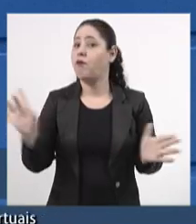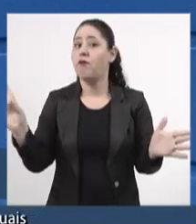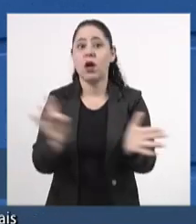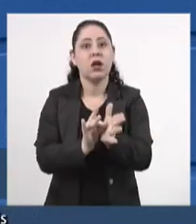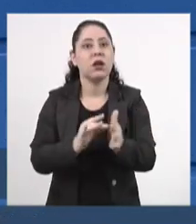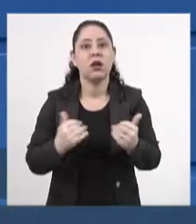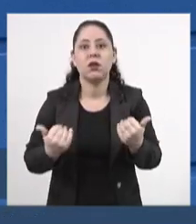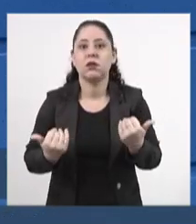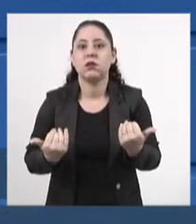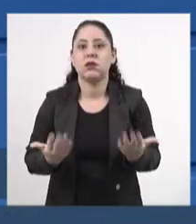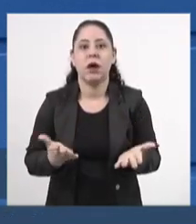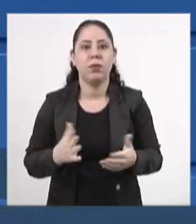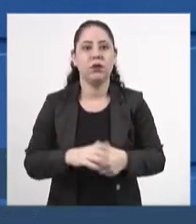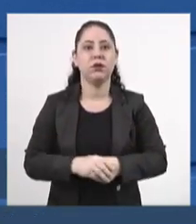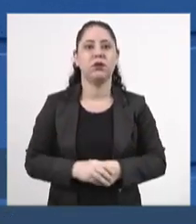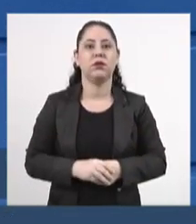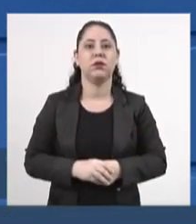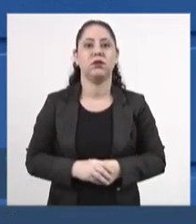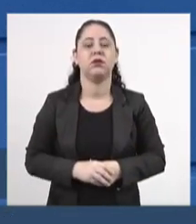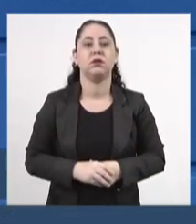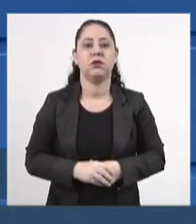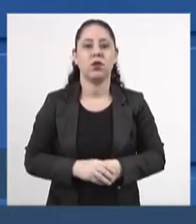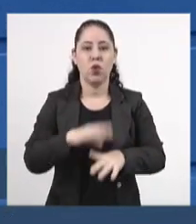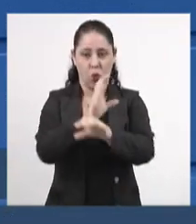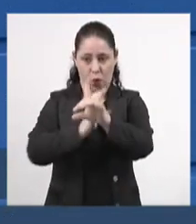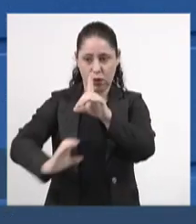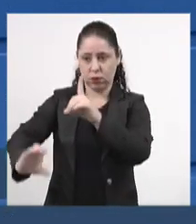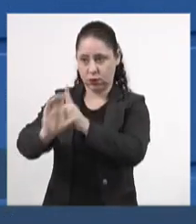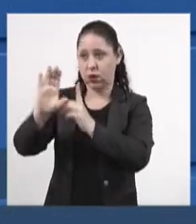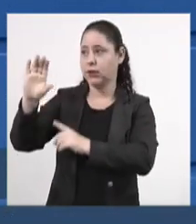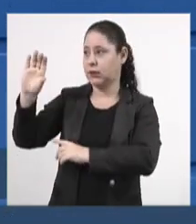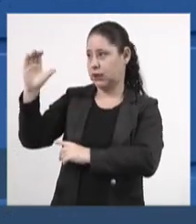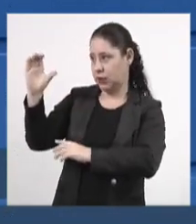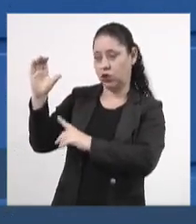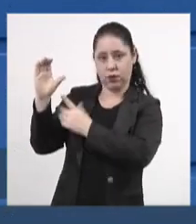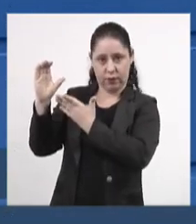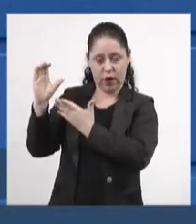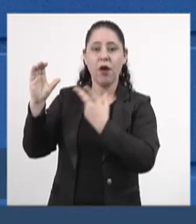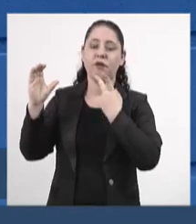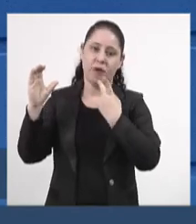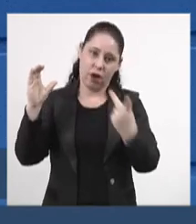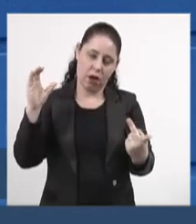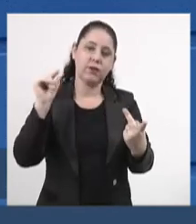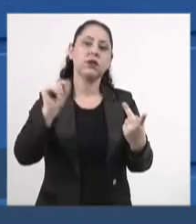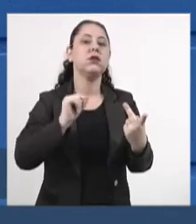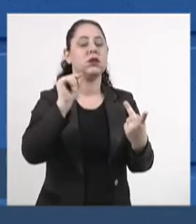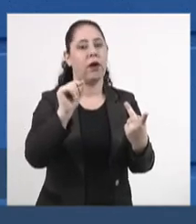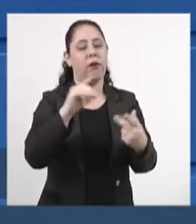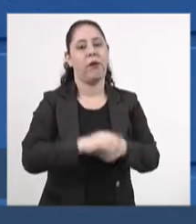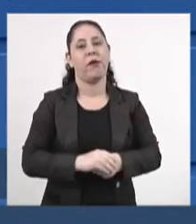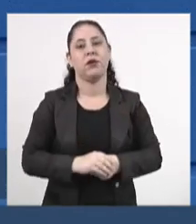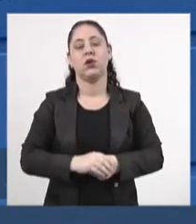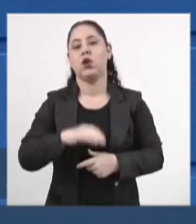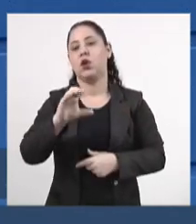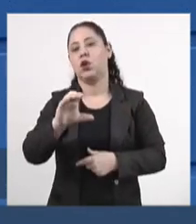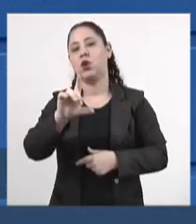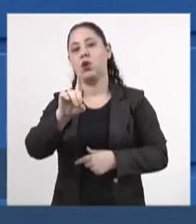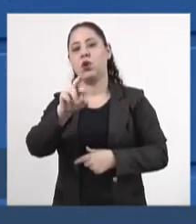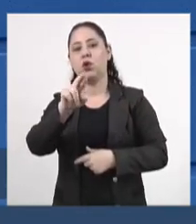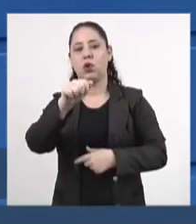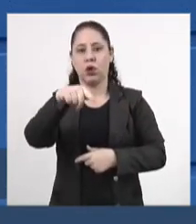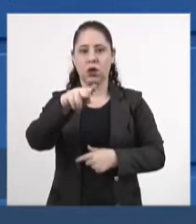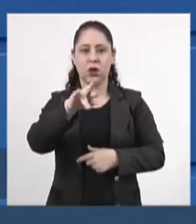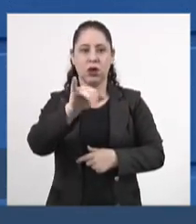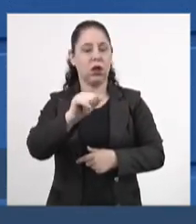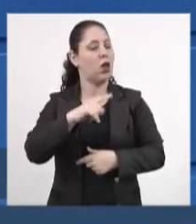verdade? Quem fala o que é verdade? A comunidade científica falava que cloroquina não